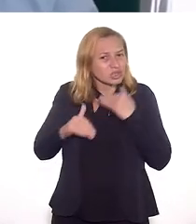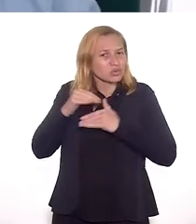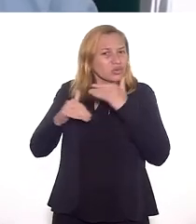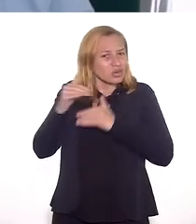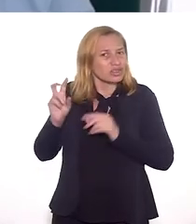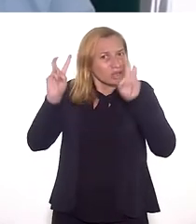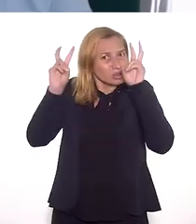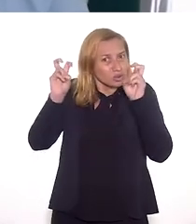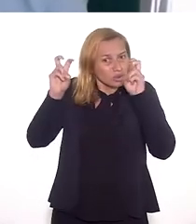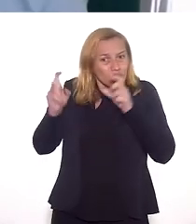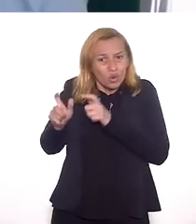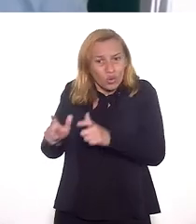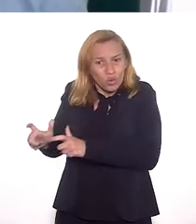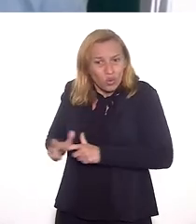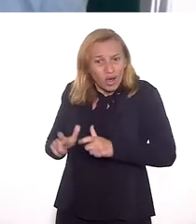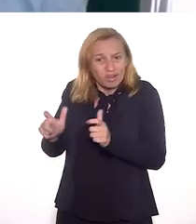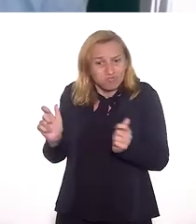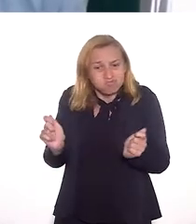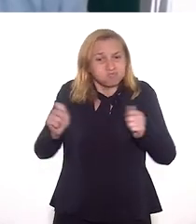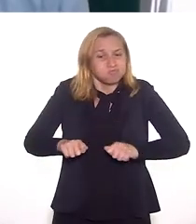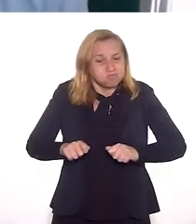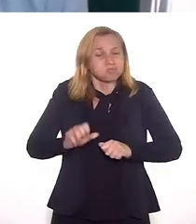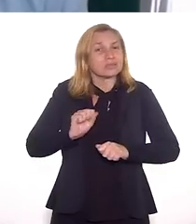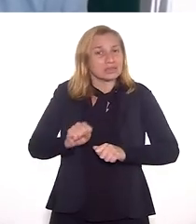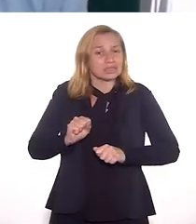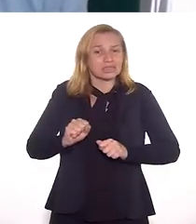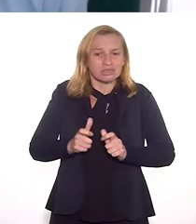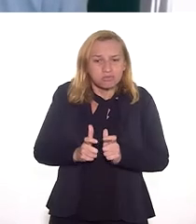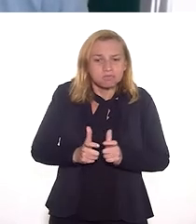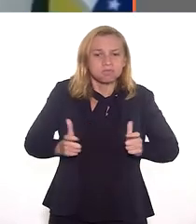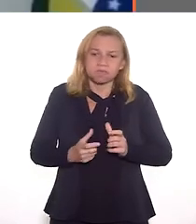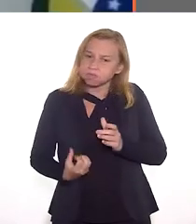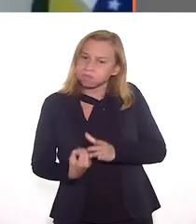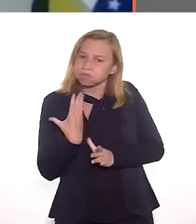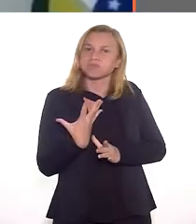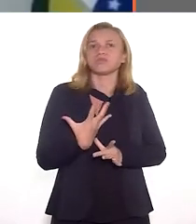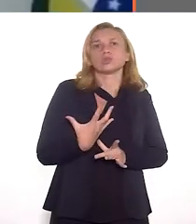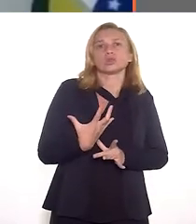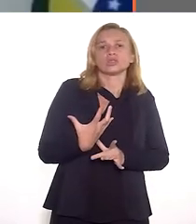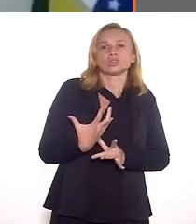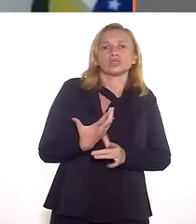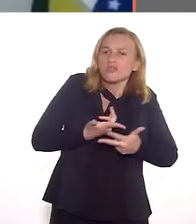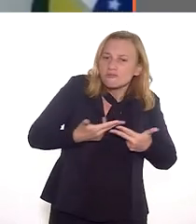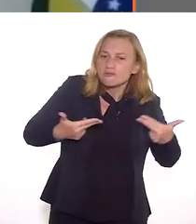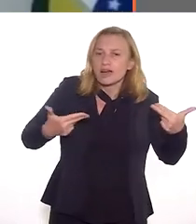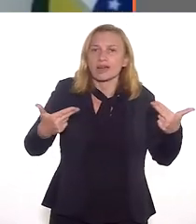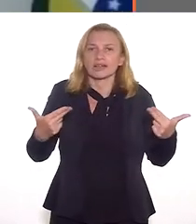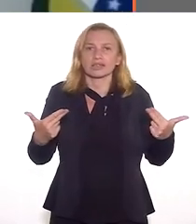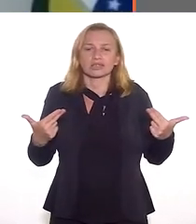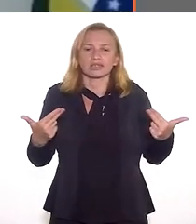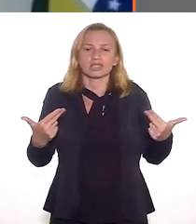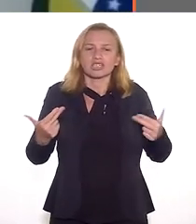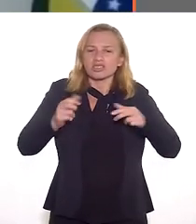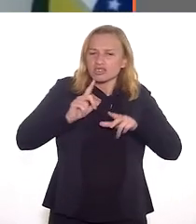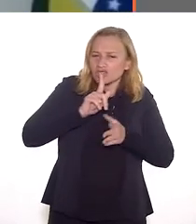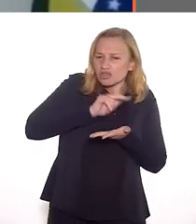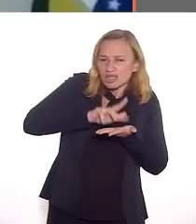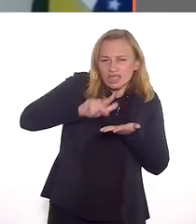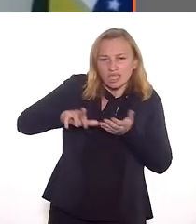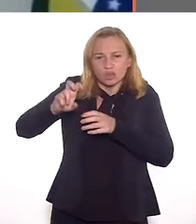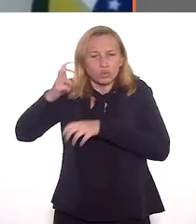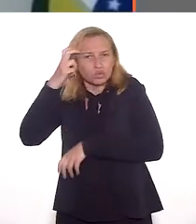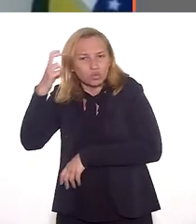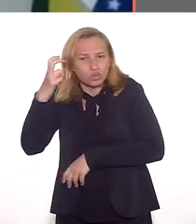preciso desenvolver essa abordagem, são lugares de muita potência, são lugares de muita criatividade, muita criatividade,